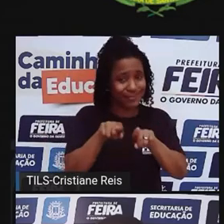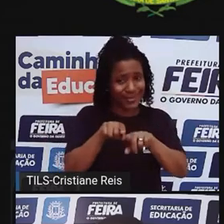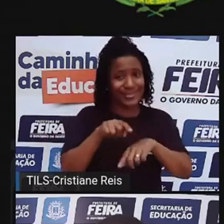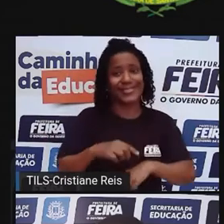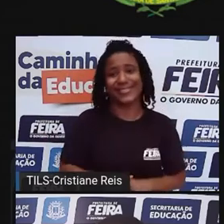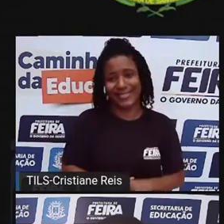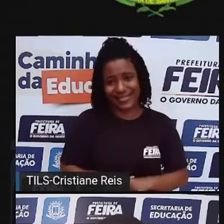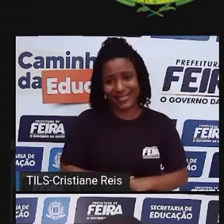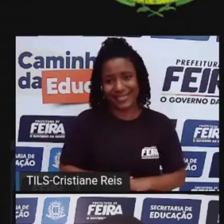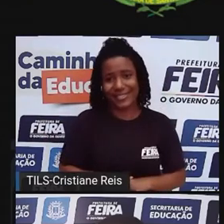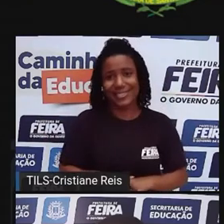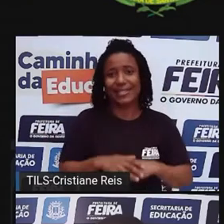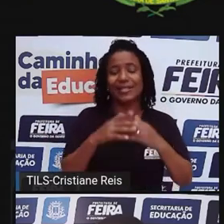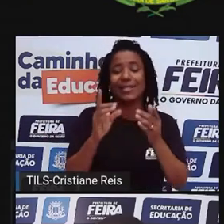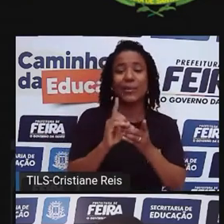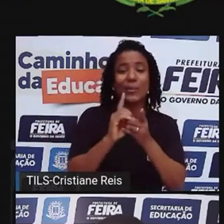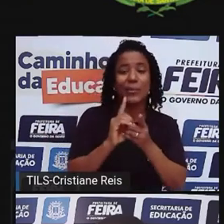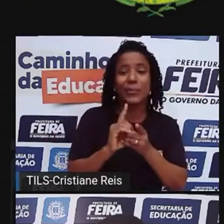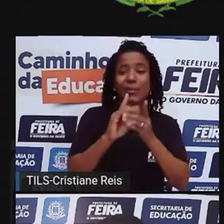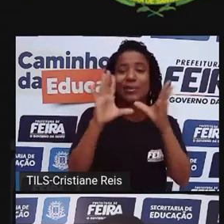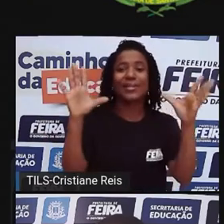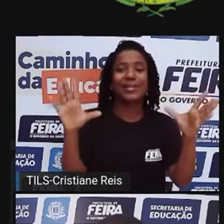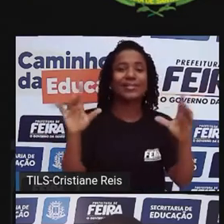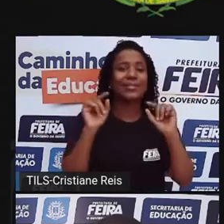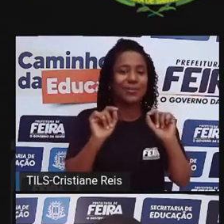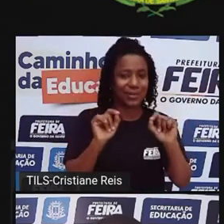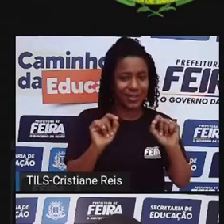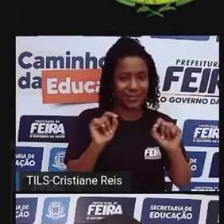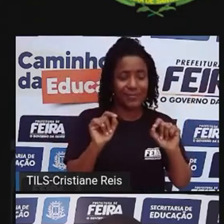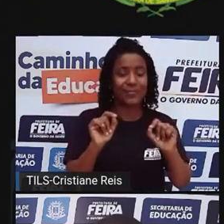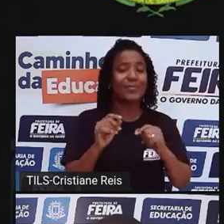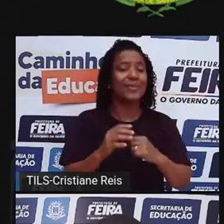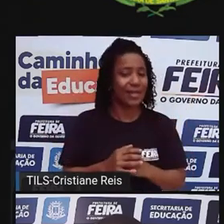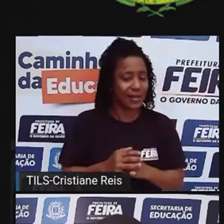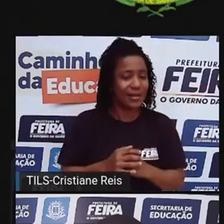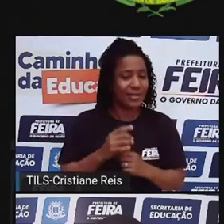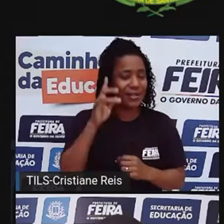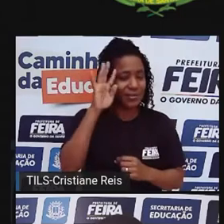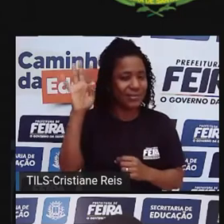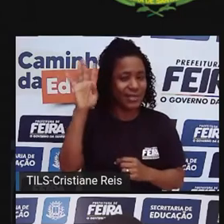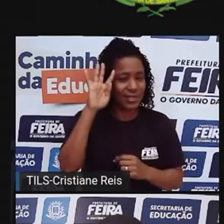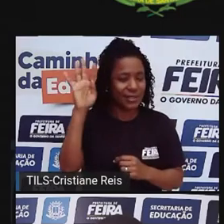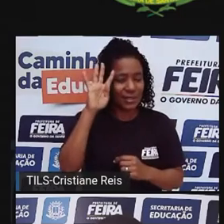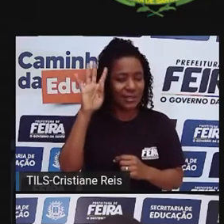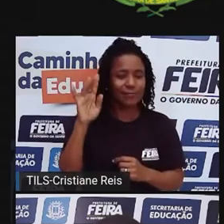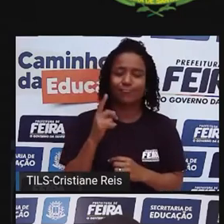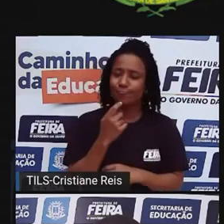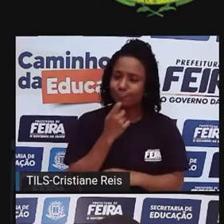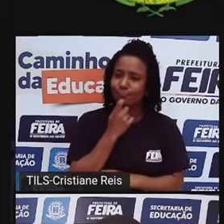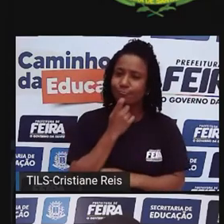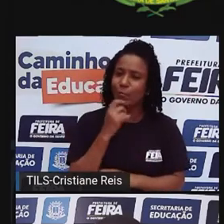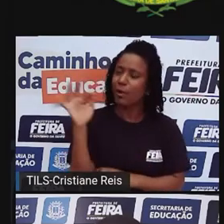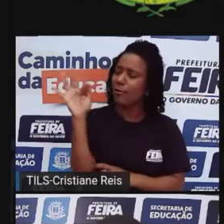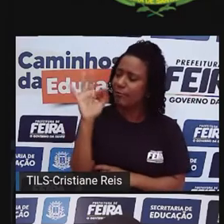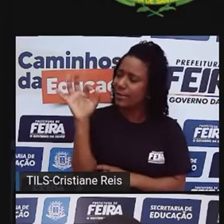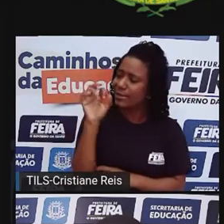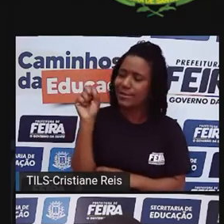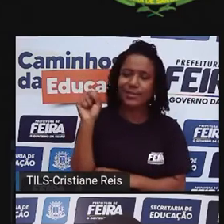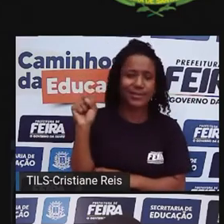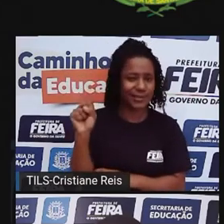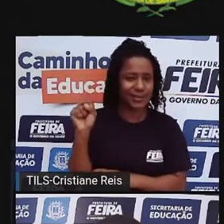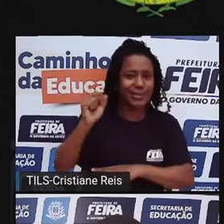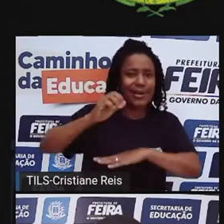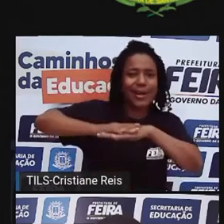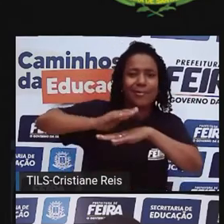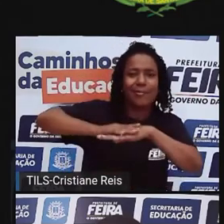tentativa de trazer a provocação de que você olhe para a Feira de Santana e você consiga entender que a Feira de Santana tem